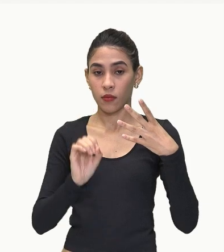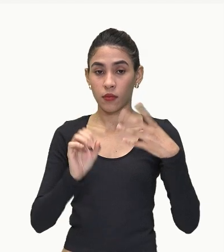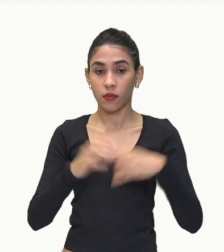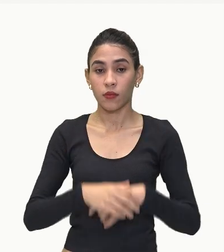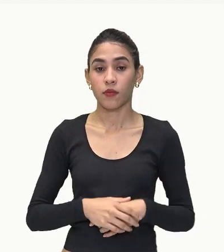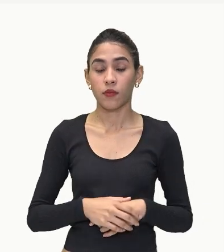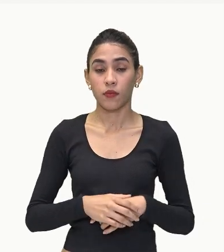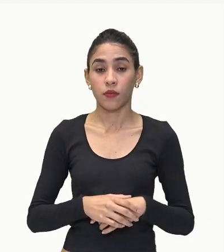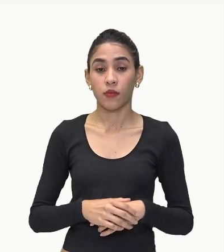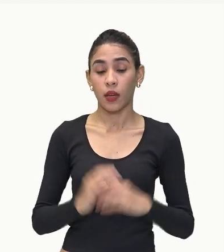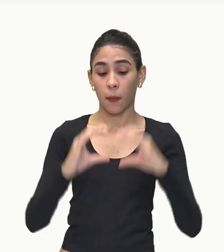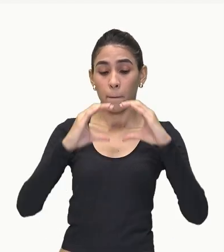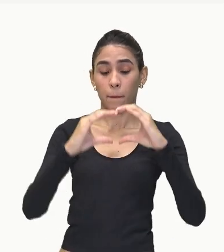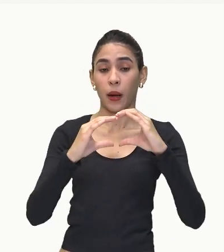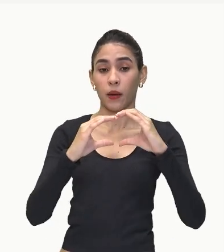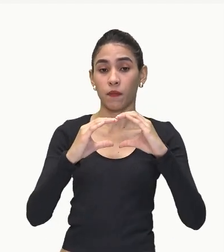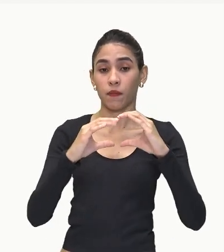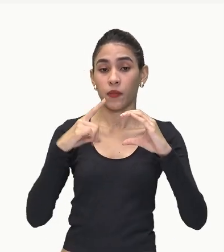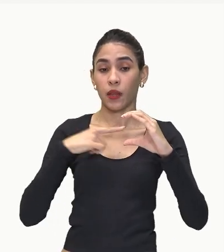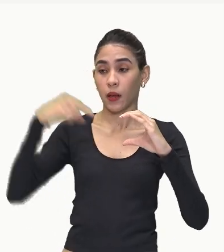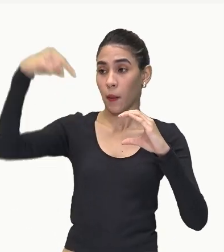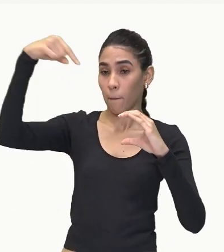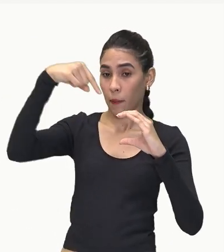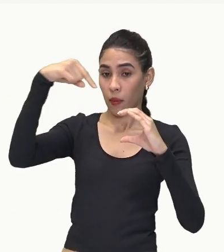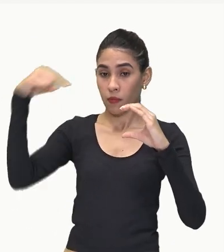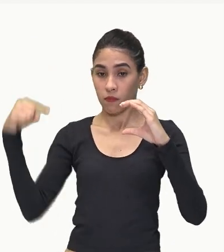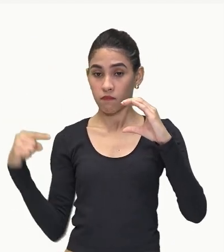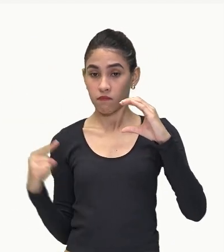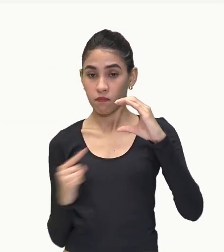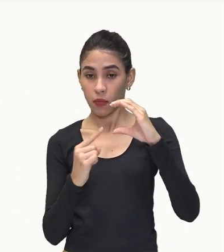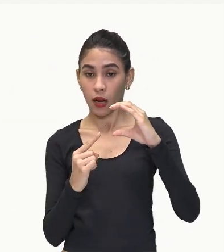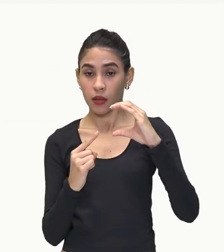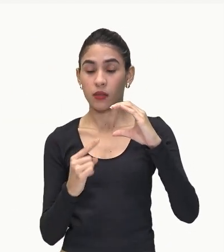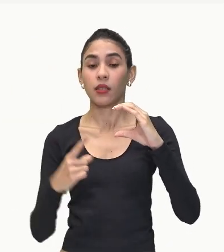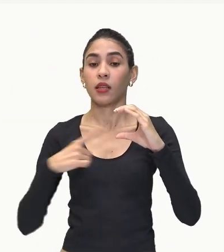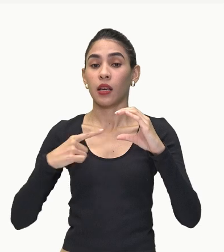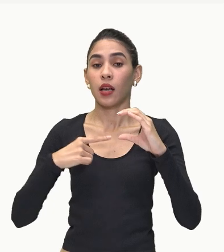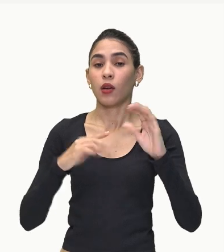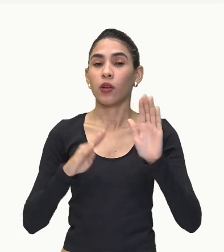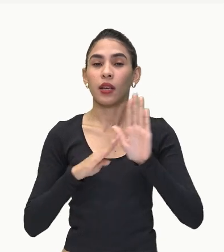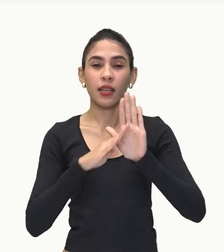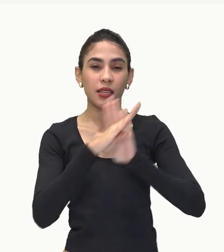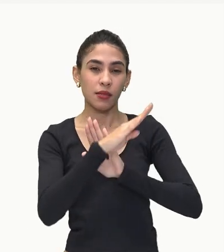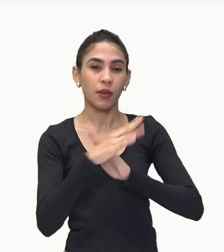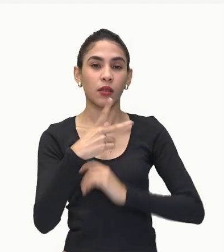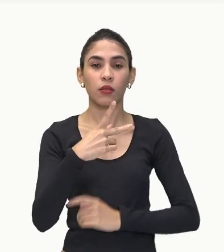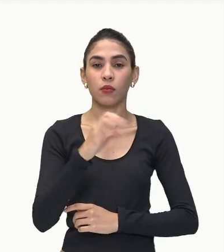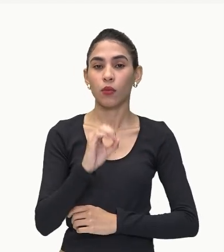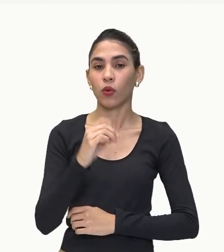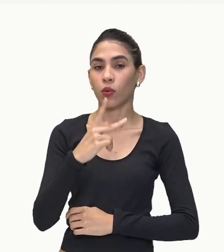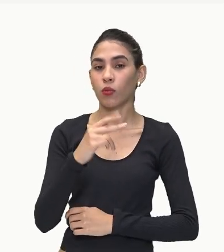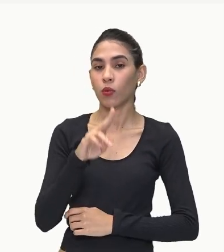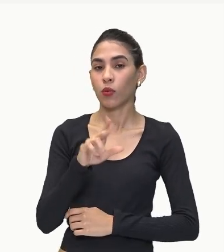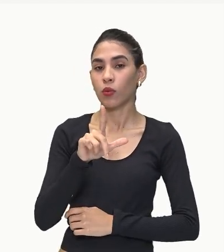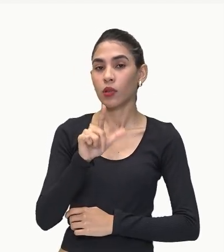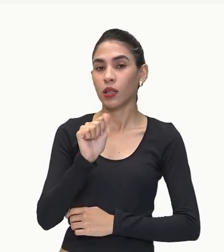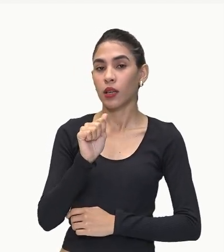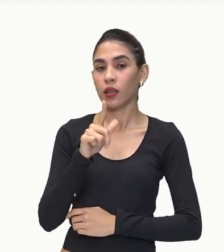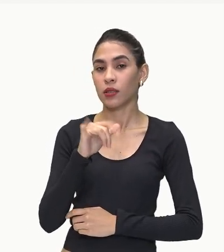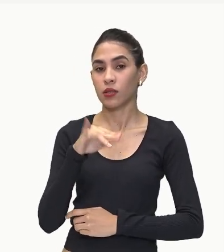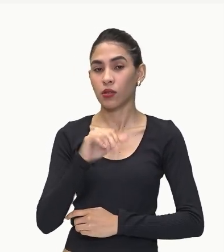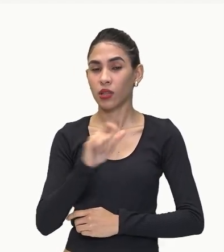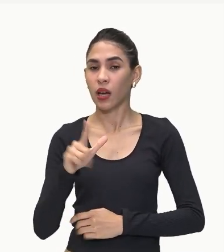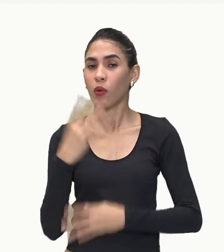Elas estão relacionadas Com o crescimento Populacional Como é que uma população Cresce? Através da